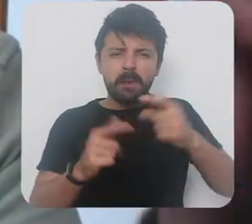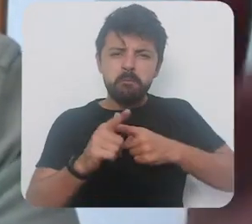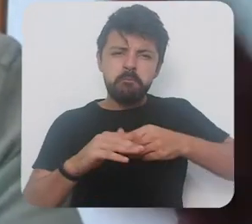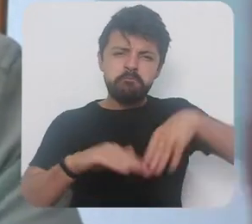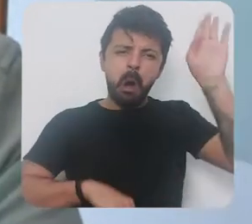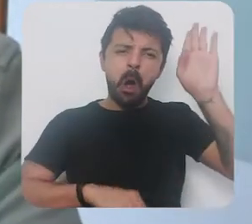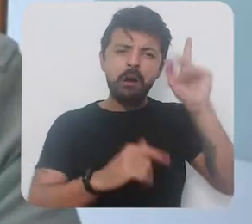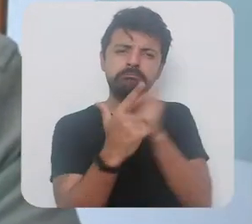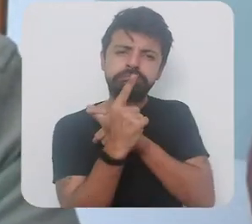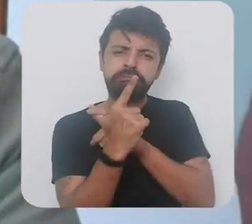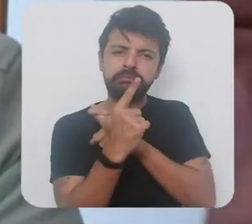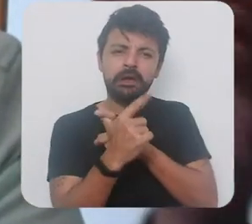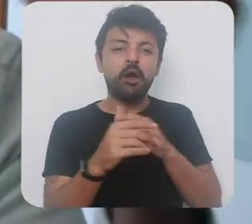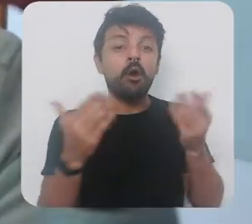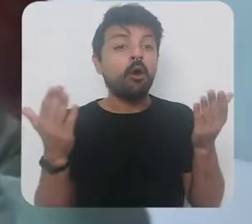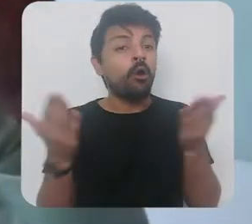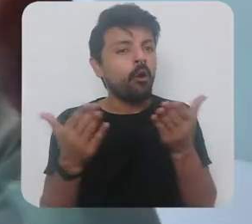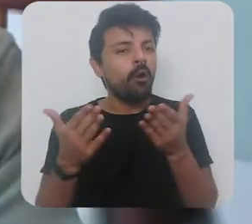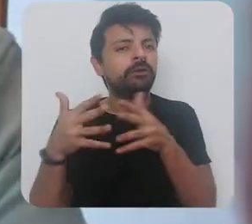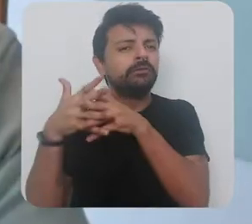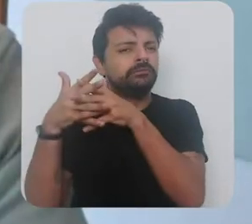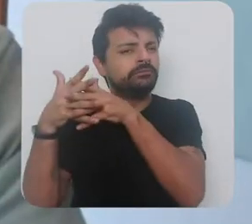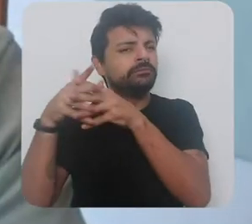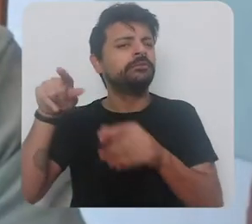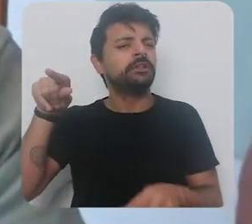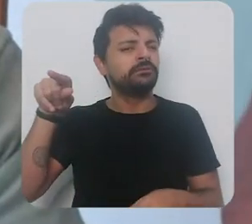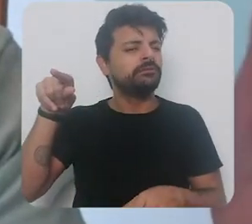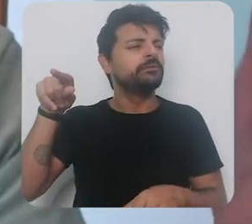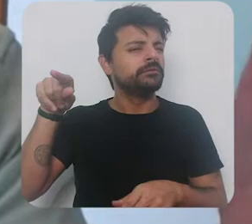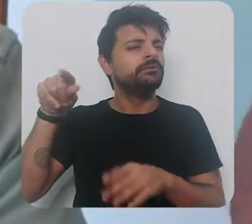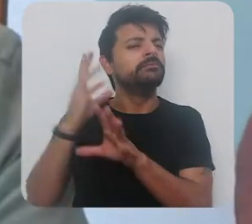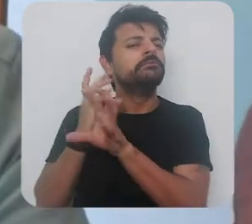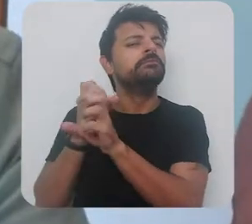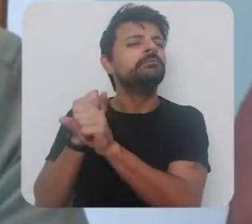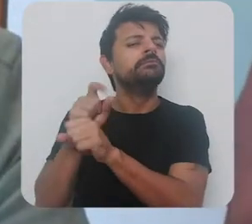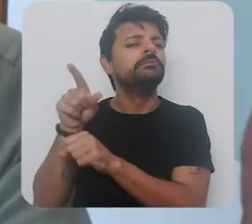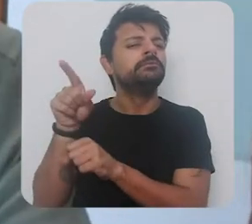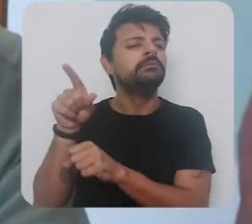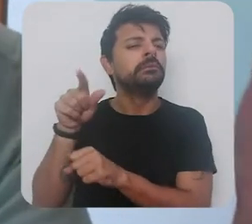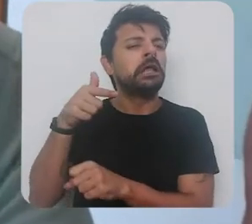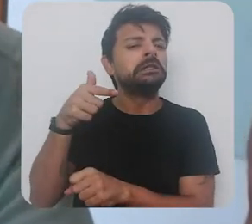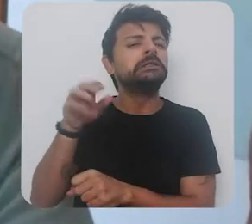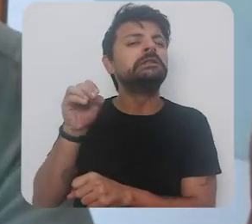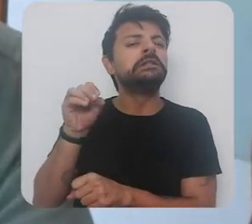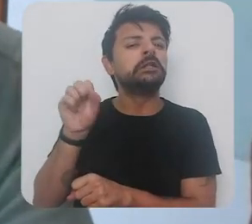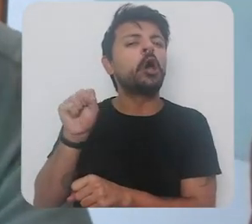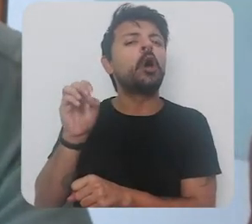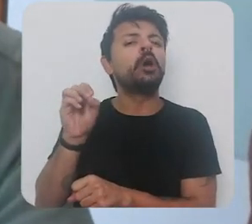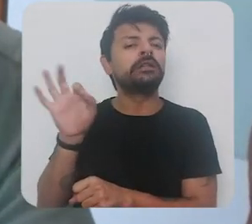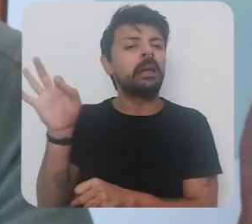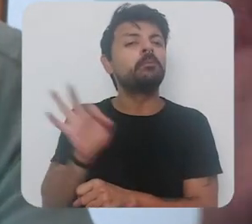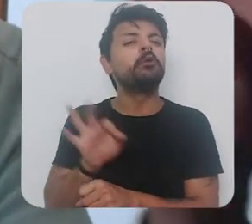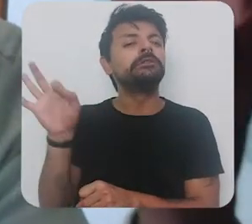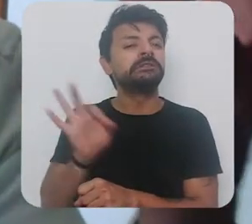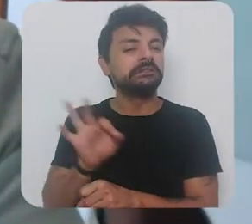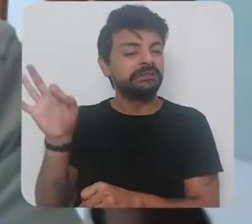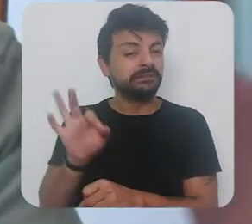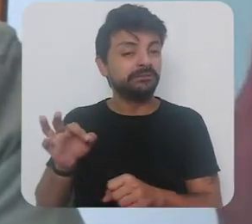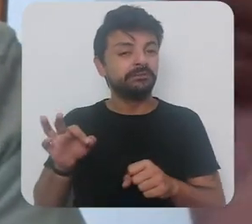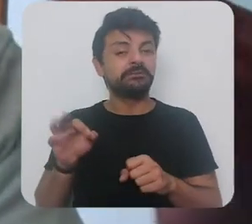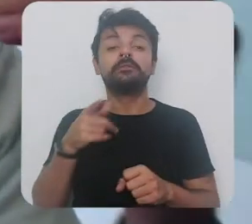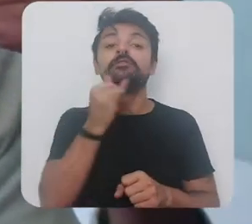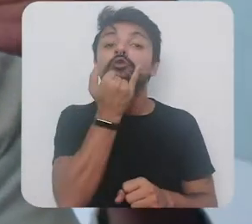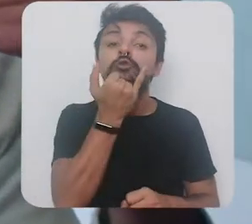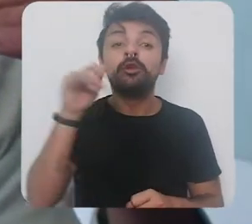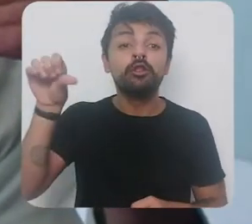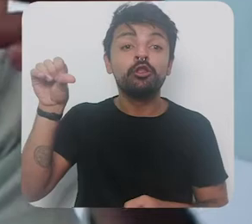depois logo depois da crise hoje Estados Unidos aí tem tá indo pra 70 80%